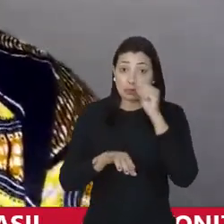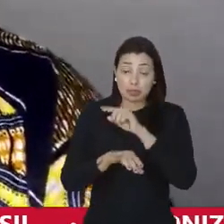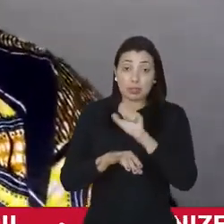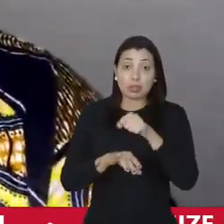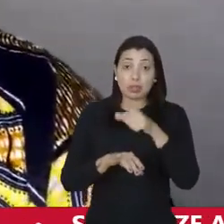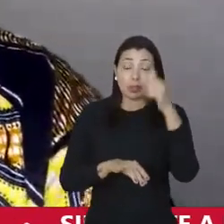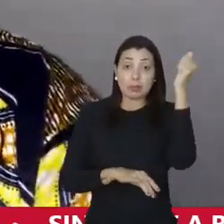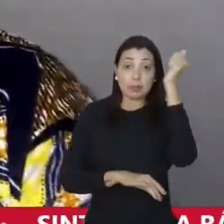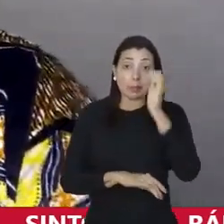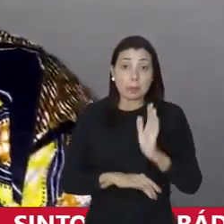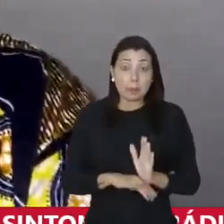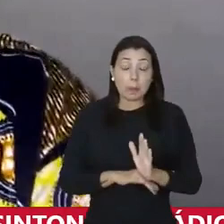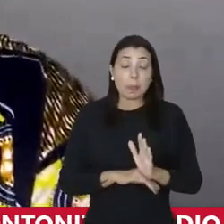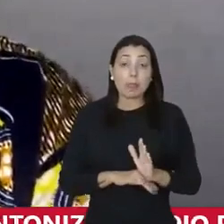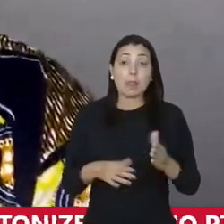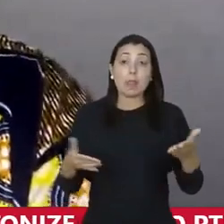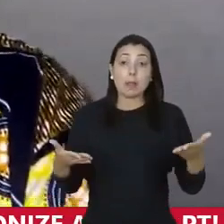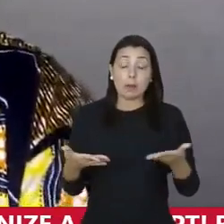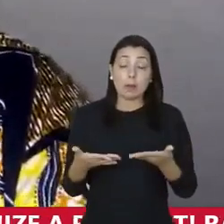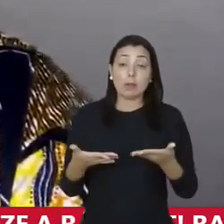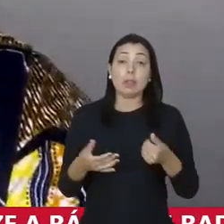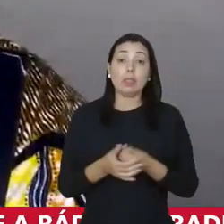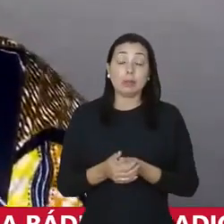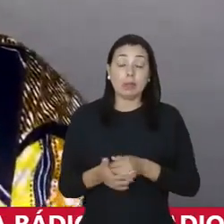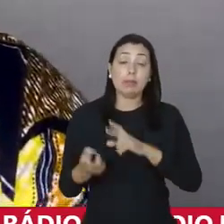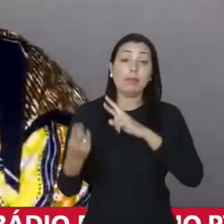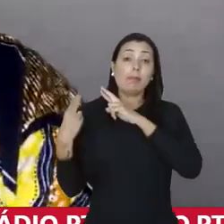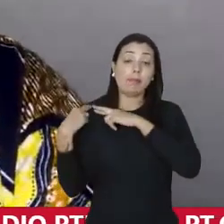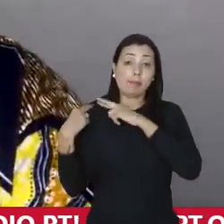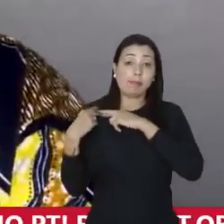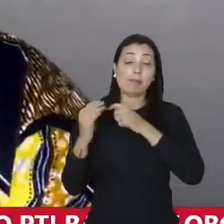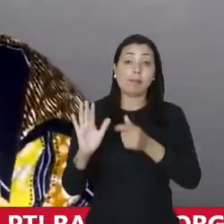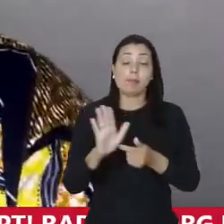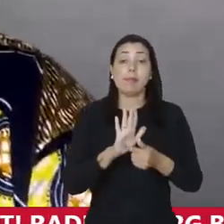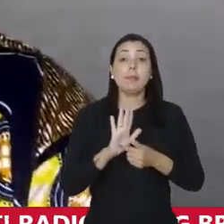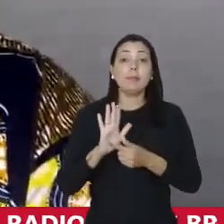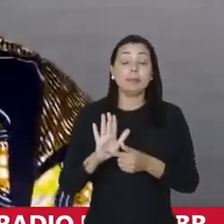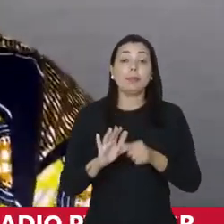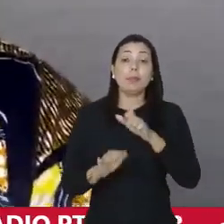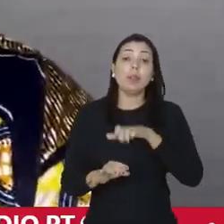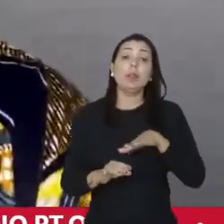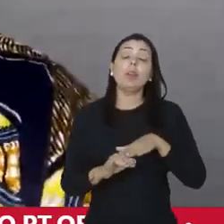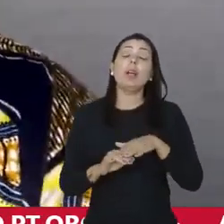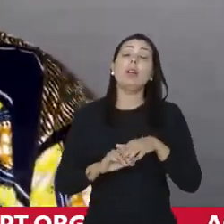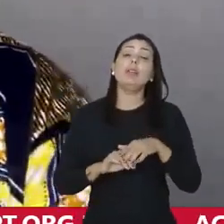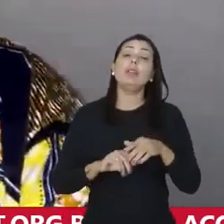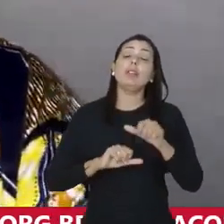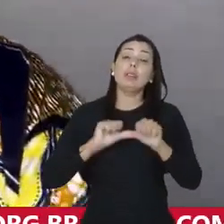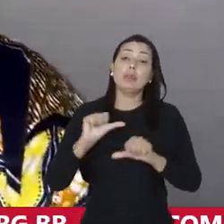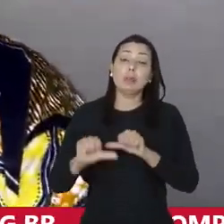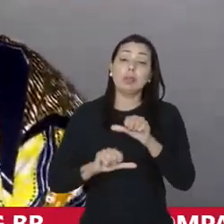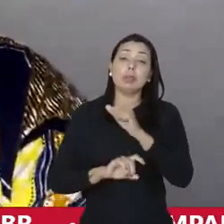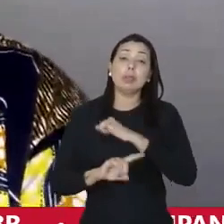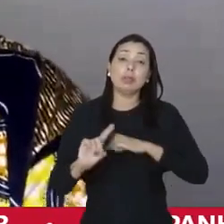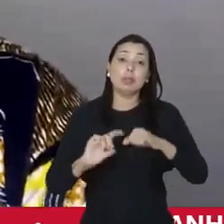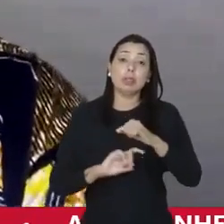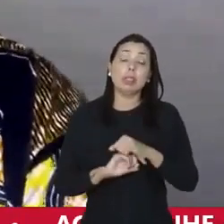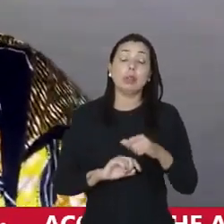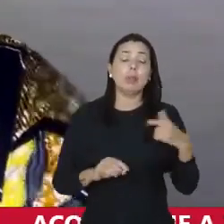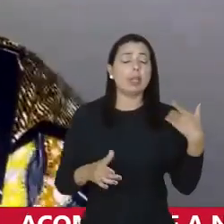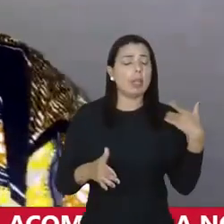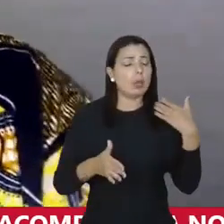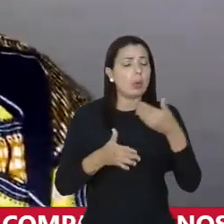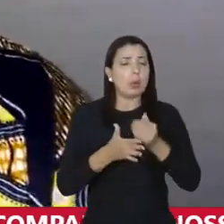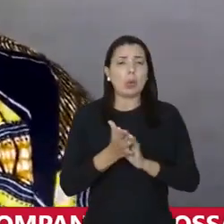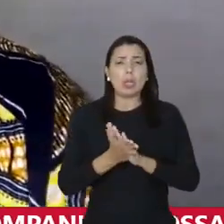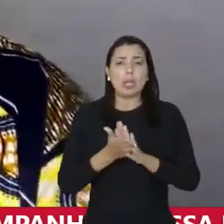é ser brasileiro e passa a estar com muita responsabilidade e transparência em locais de transformação social. Eu vim do nada.